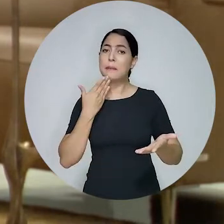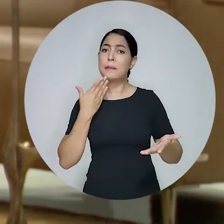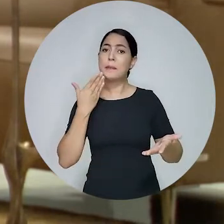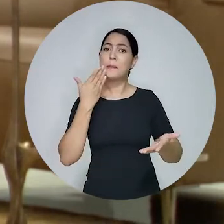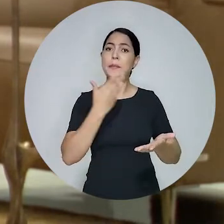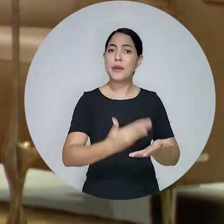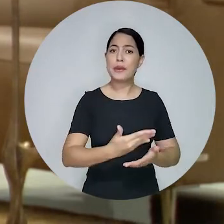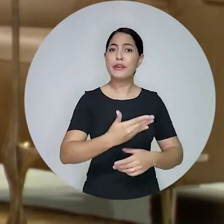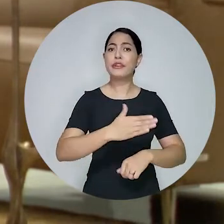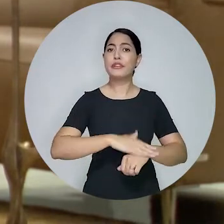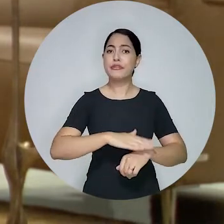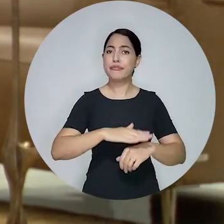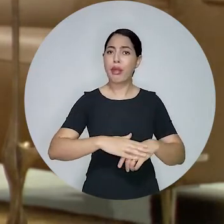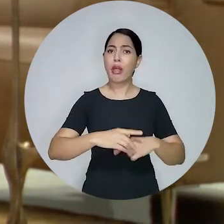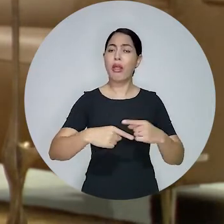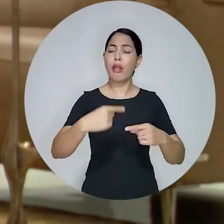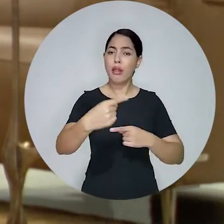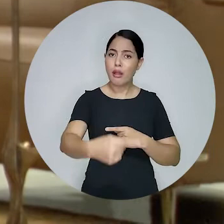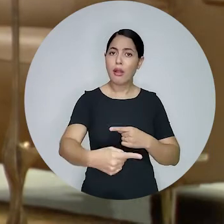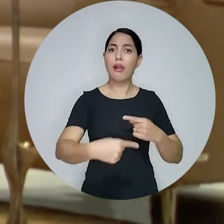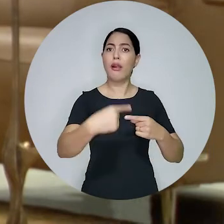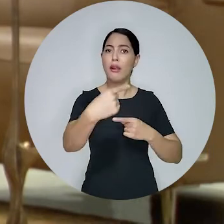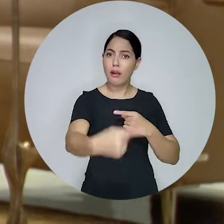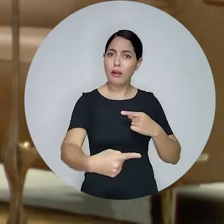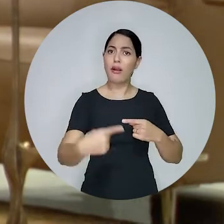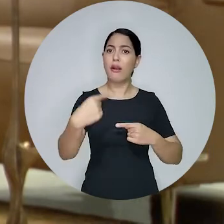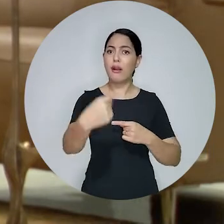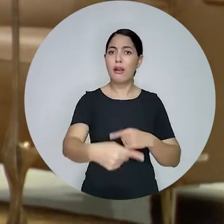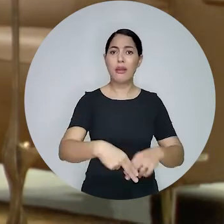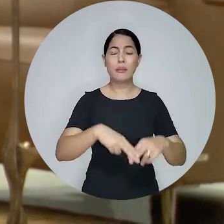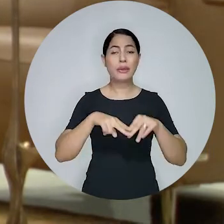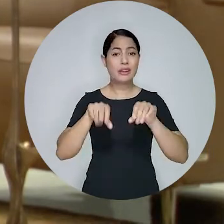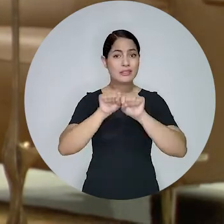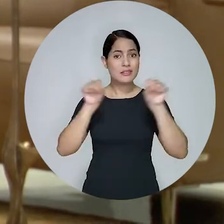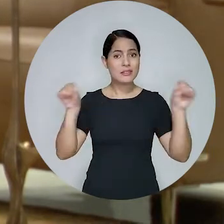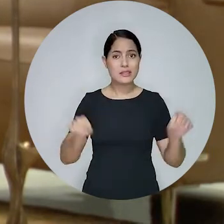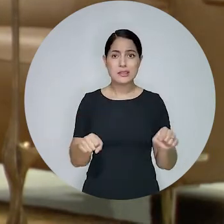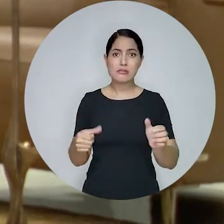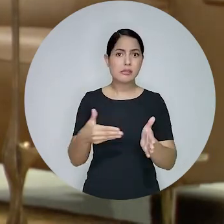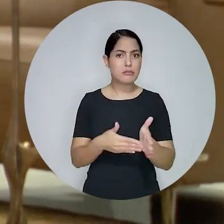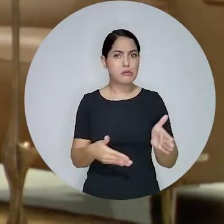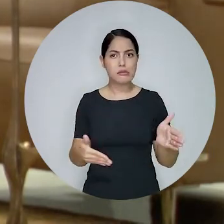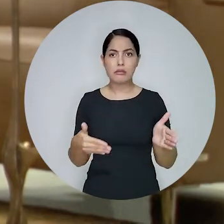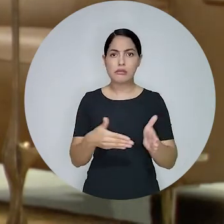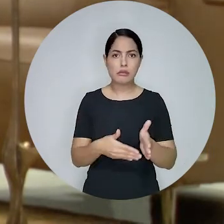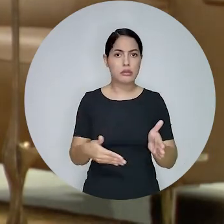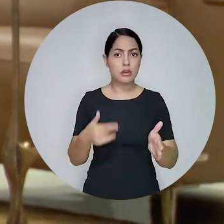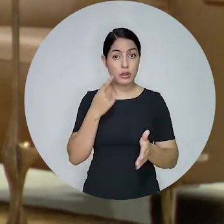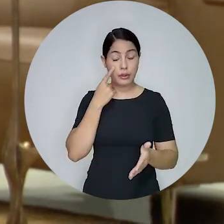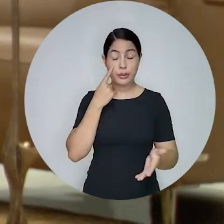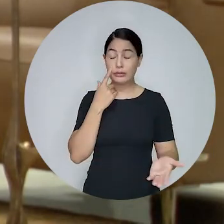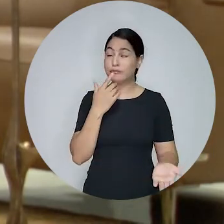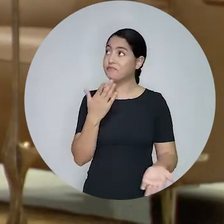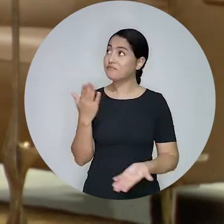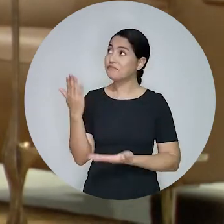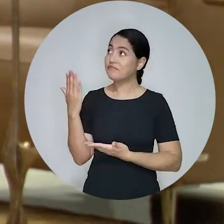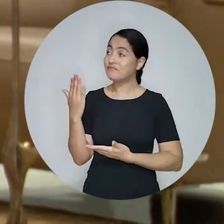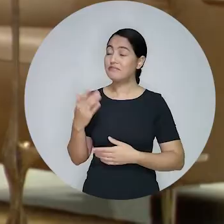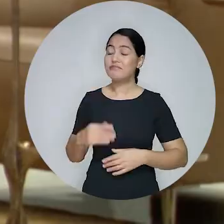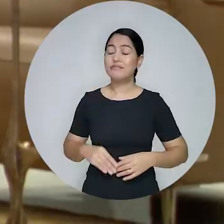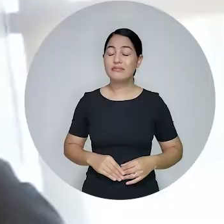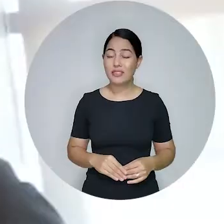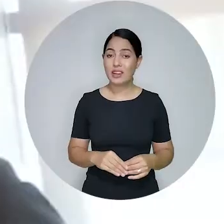comprovantes para requererem prorrogações de prazos em razão de inconsistências do sistema. Acompanhe na